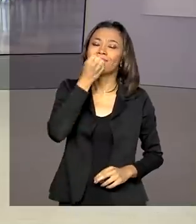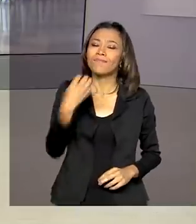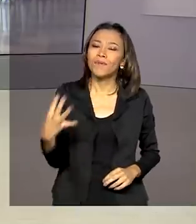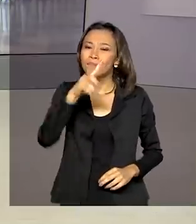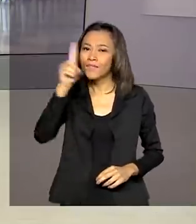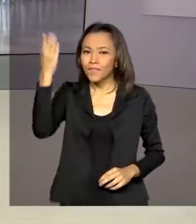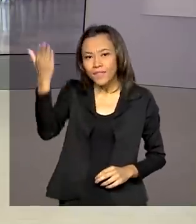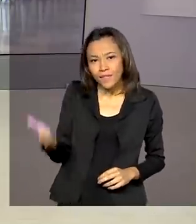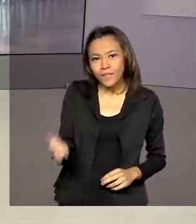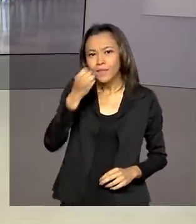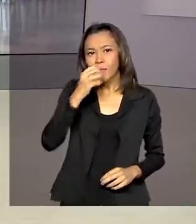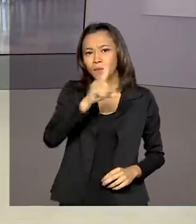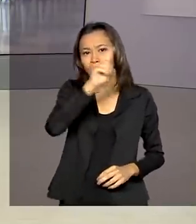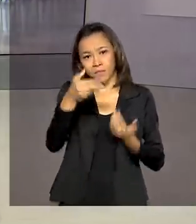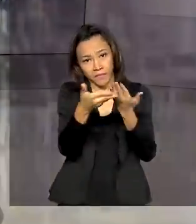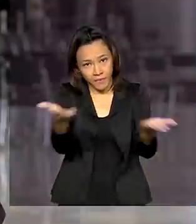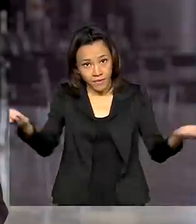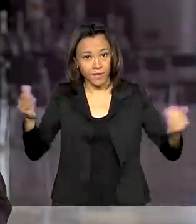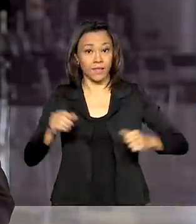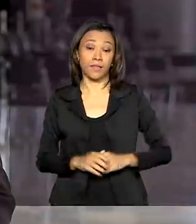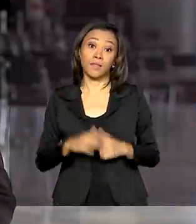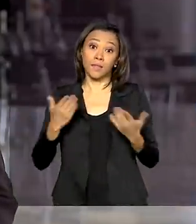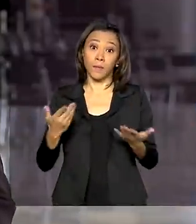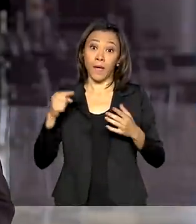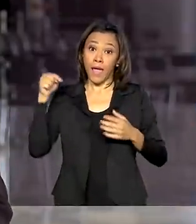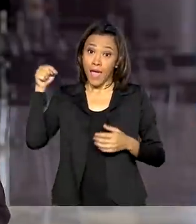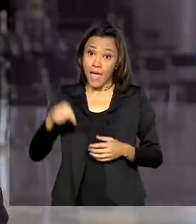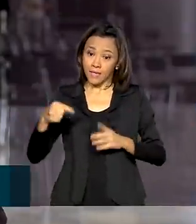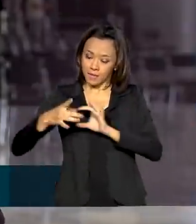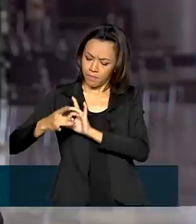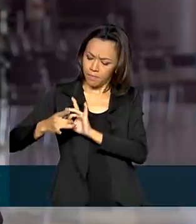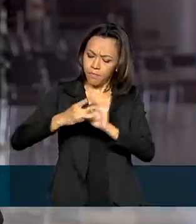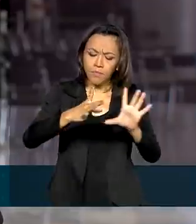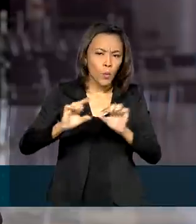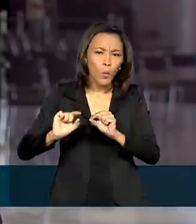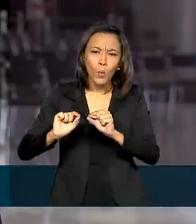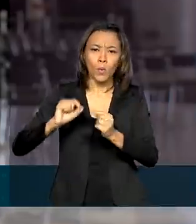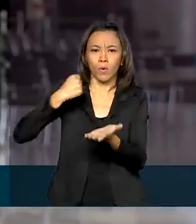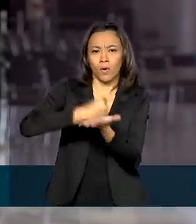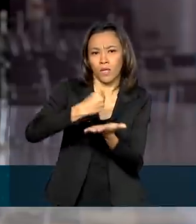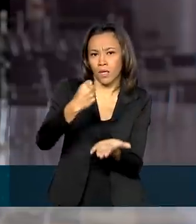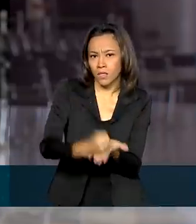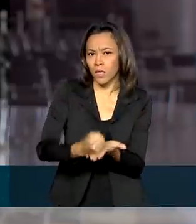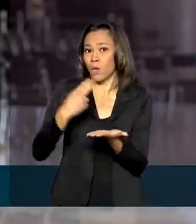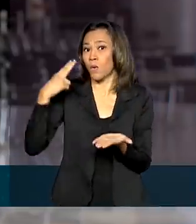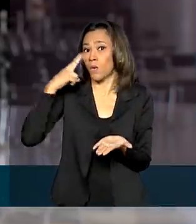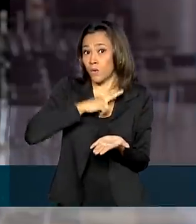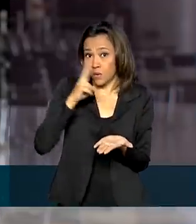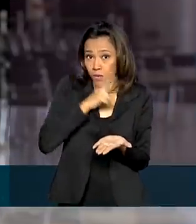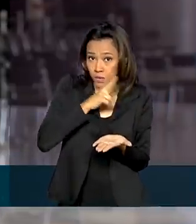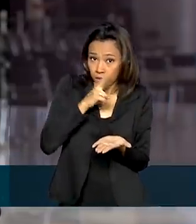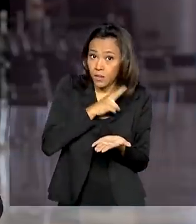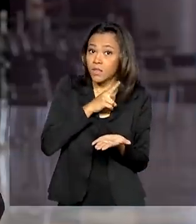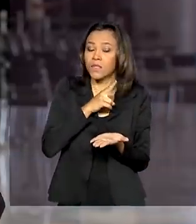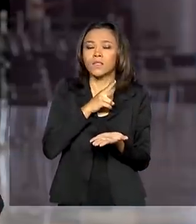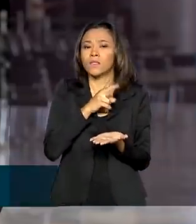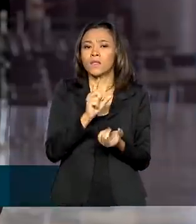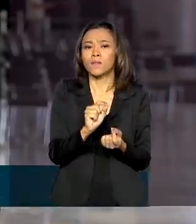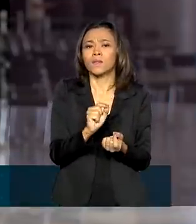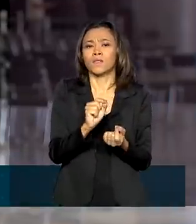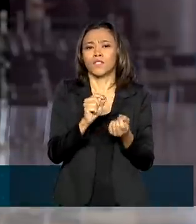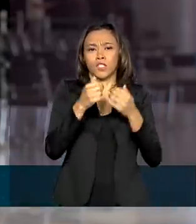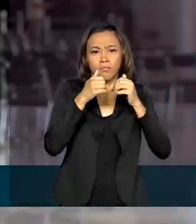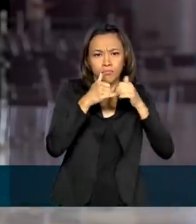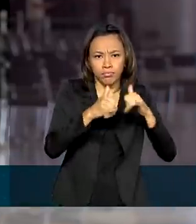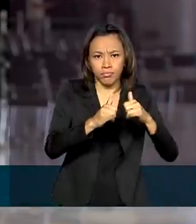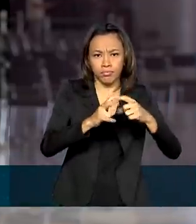Bom dia para você. Bom dia a todos. Olha, essa autorização para a contratação emergencial de geração de